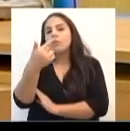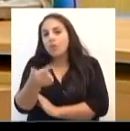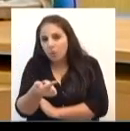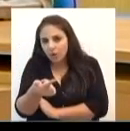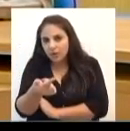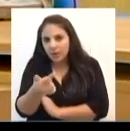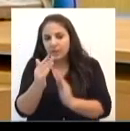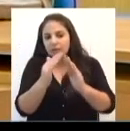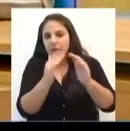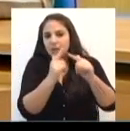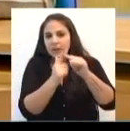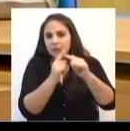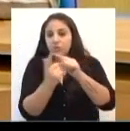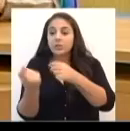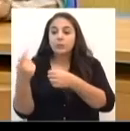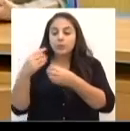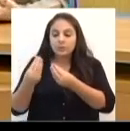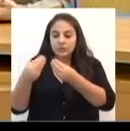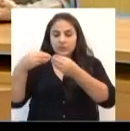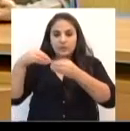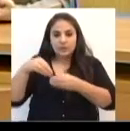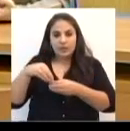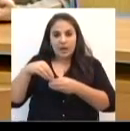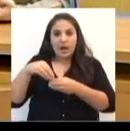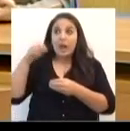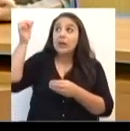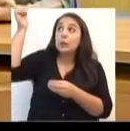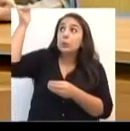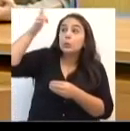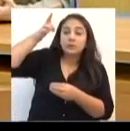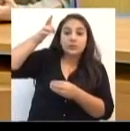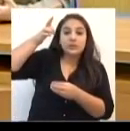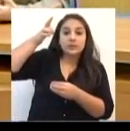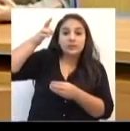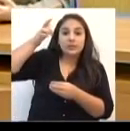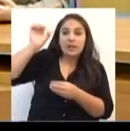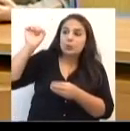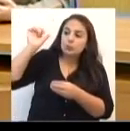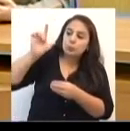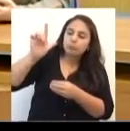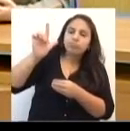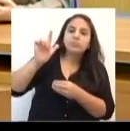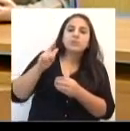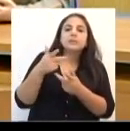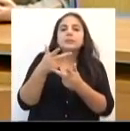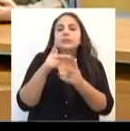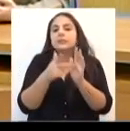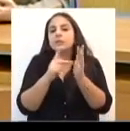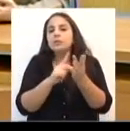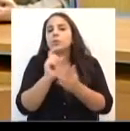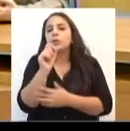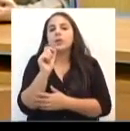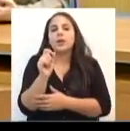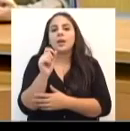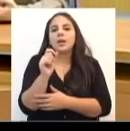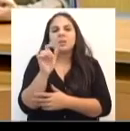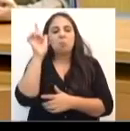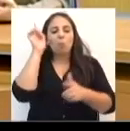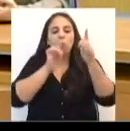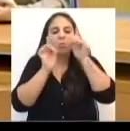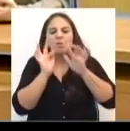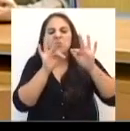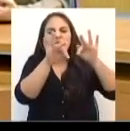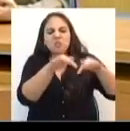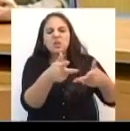e aí se acende a luz para ser o quê? A luz do mundo. A luz que vence as trevas.